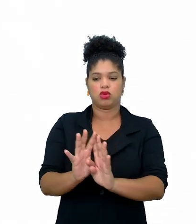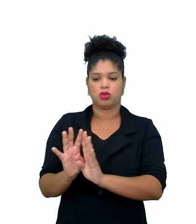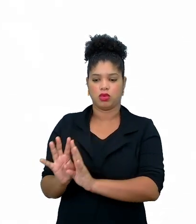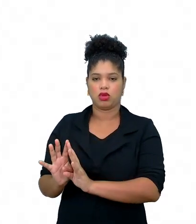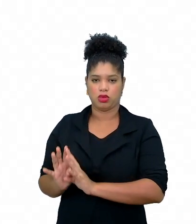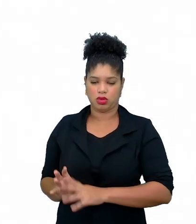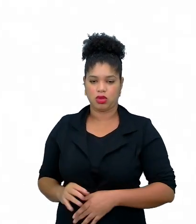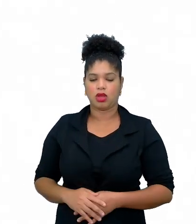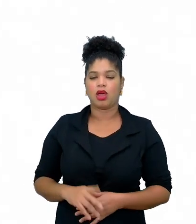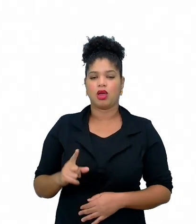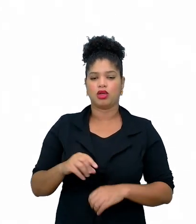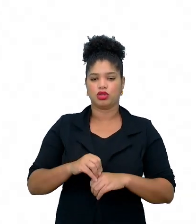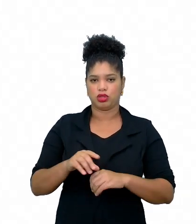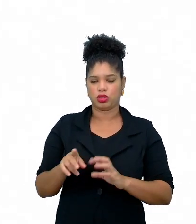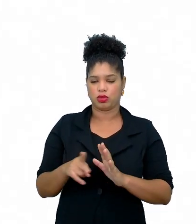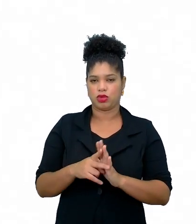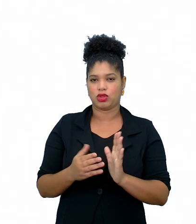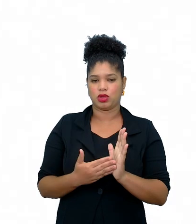livro